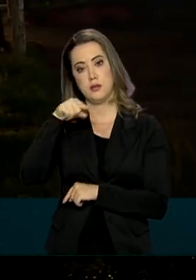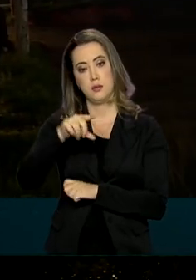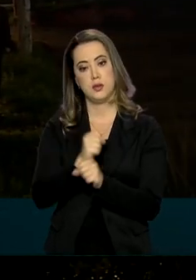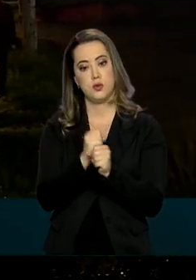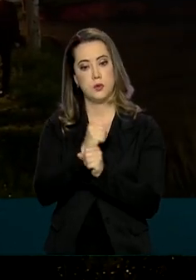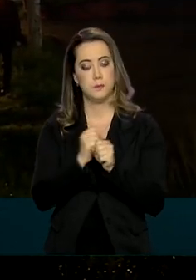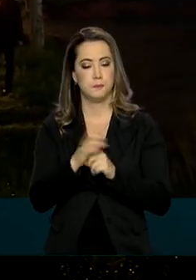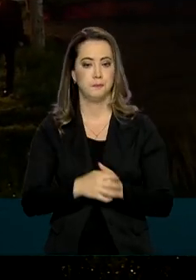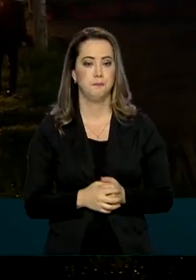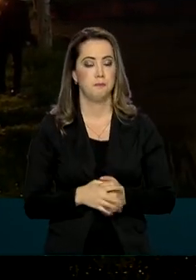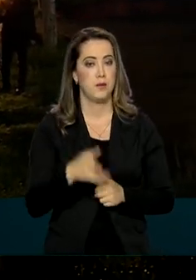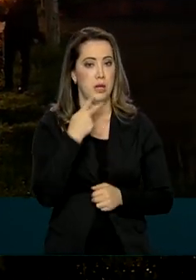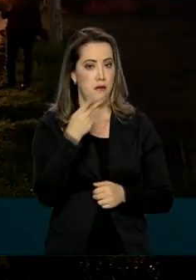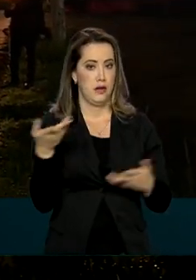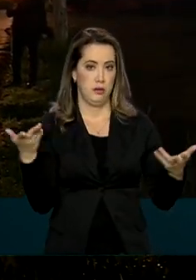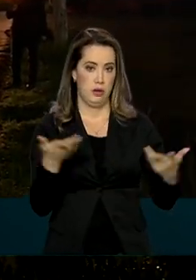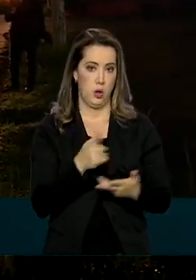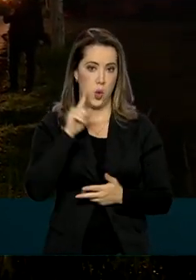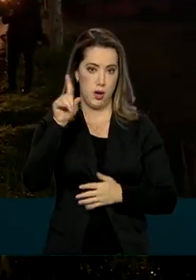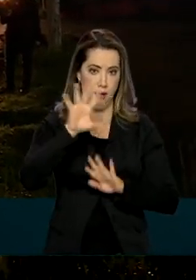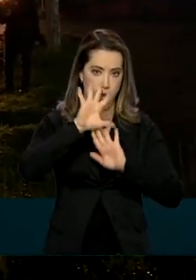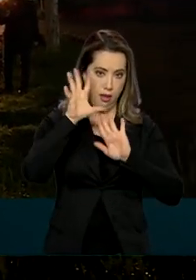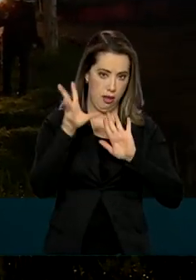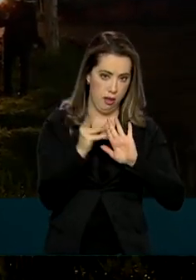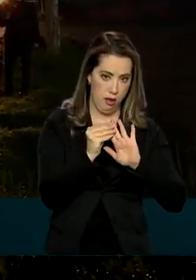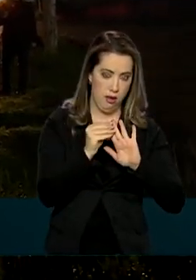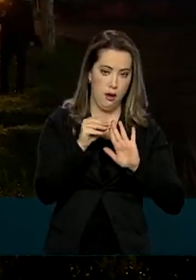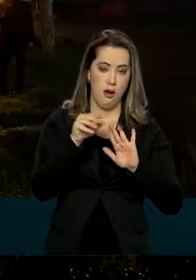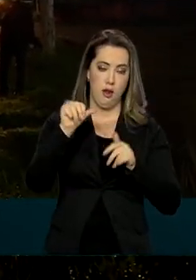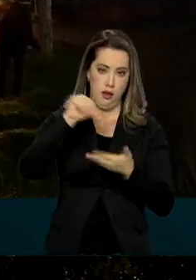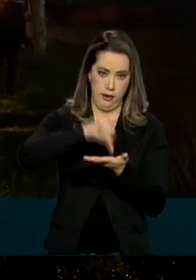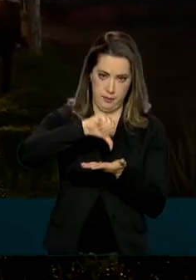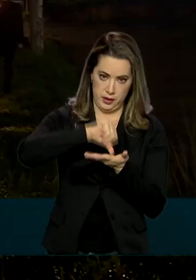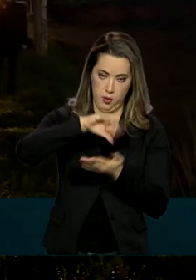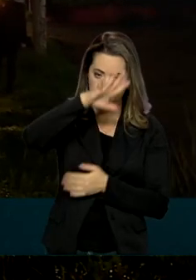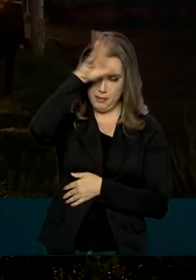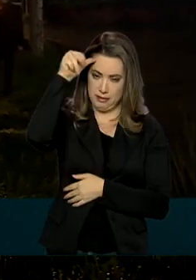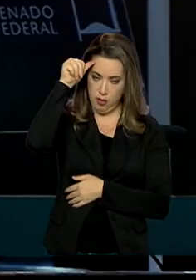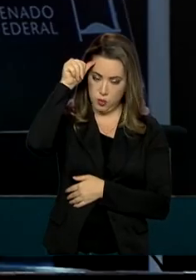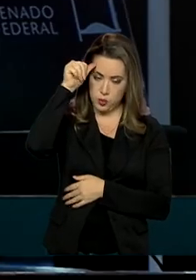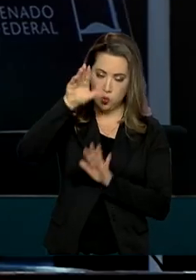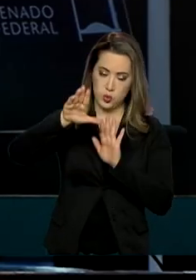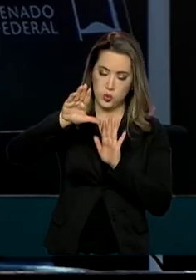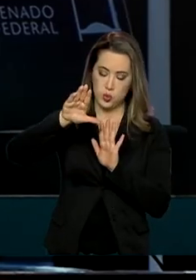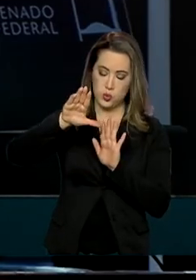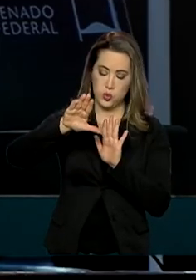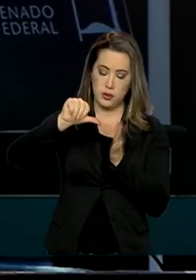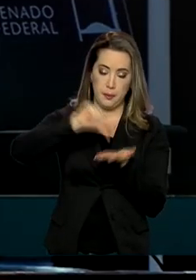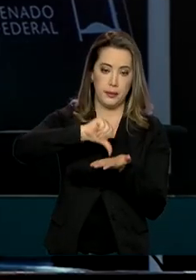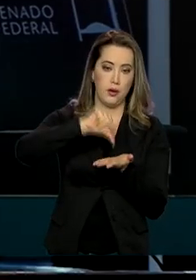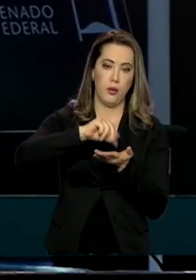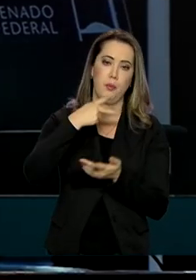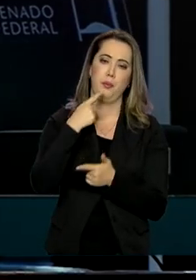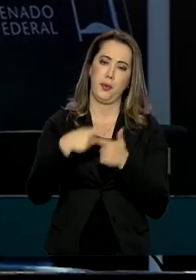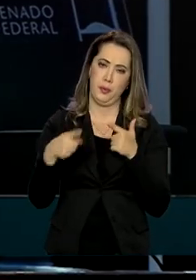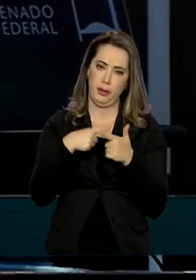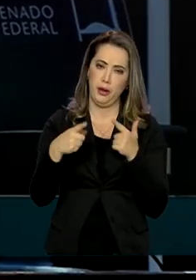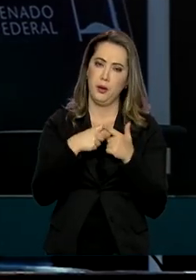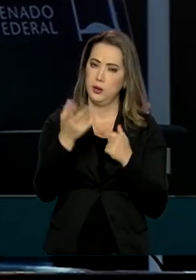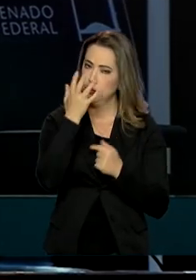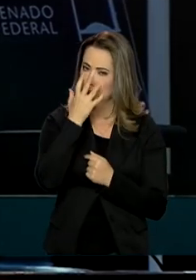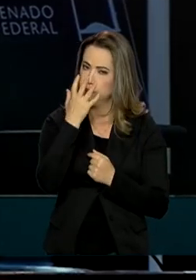Sobre Manaus, que enfrentou problemas com fornecimento de oxigênio no começo do ano, o ministro disse que a solução